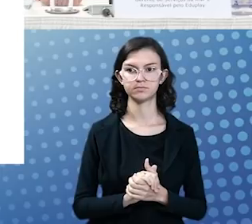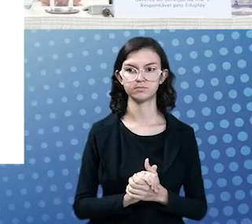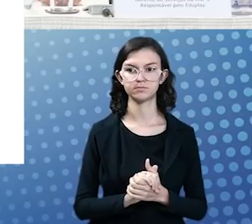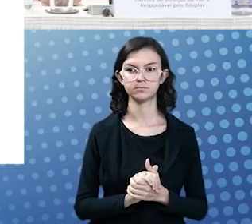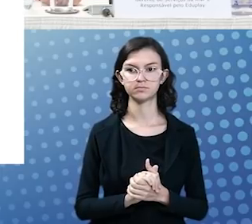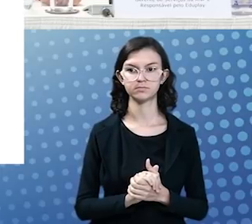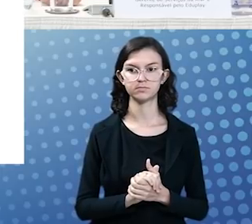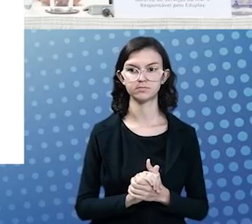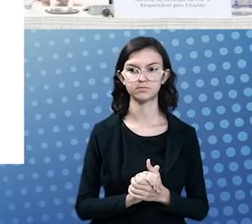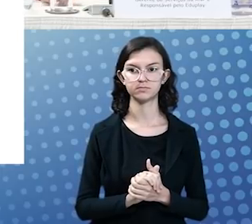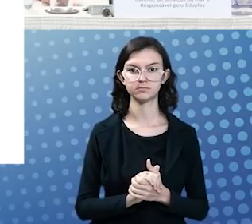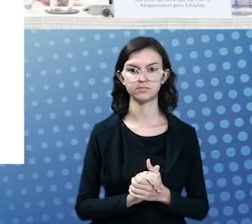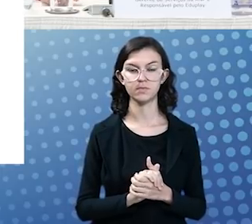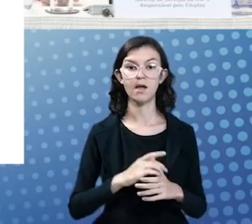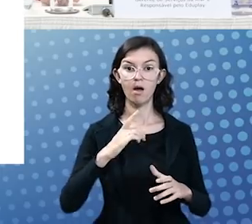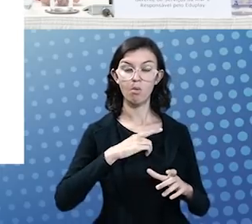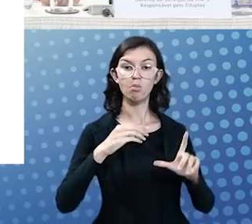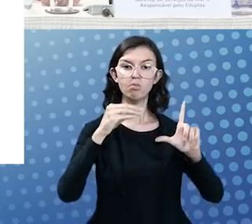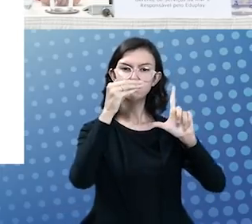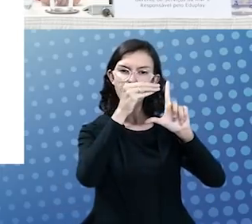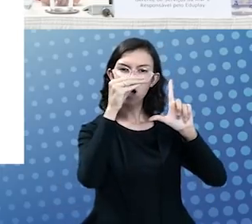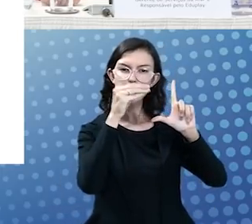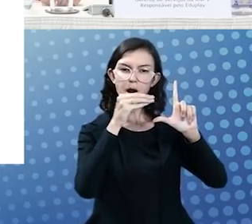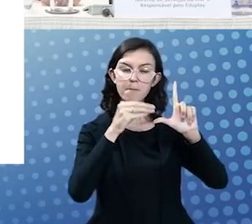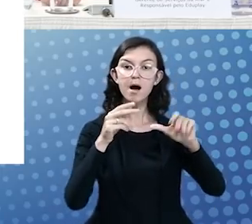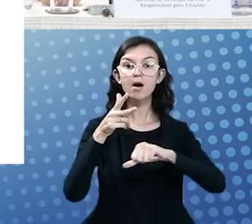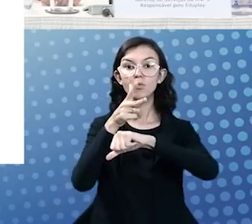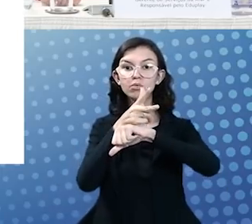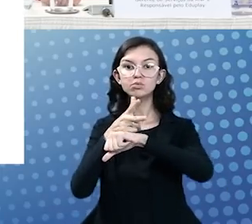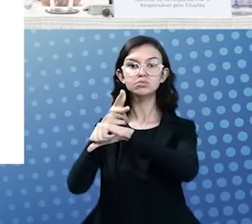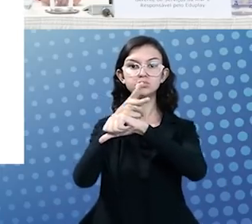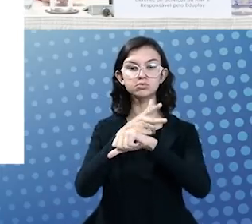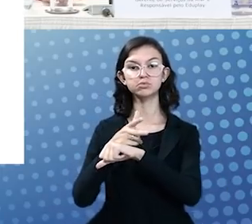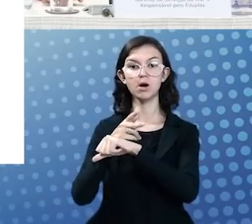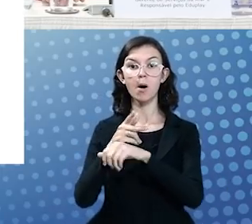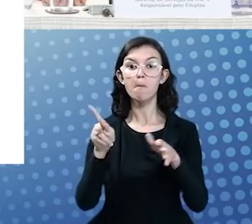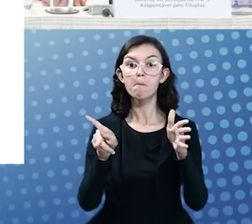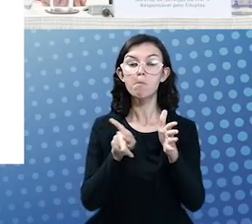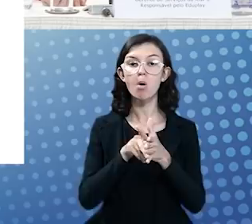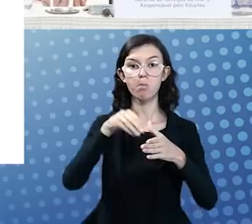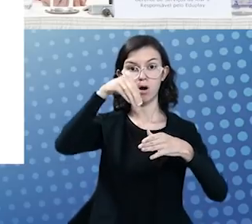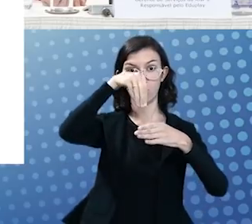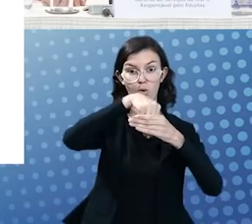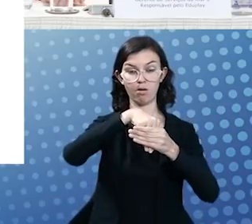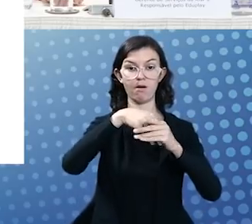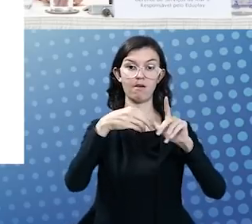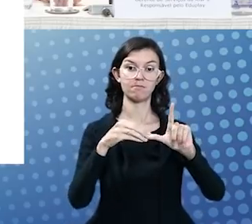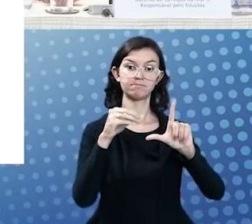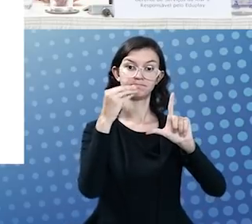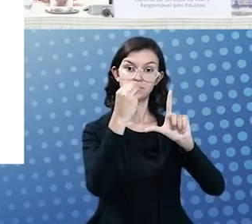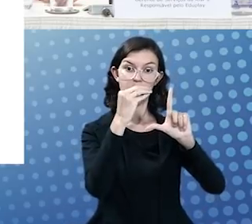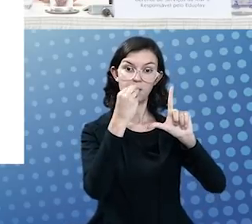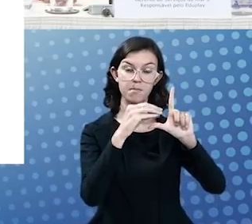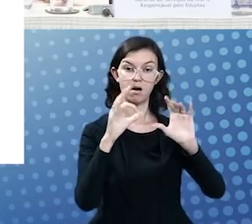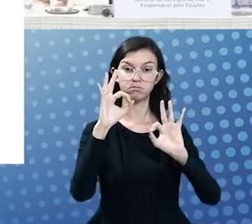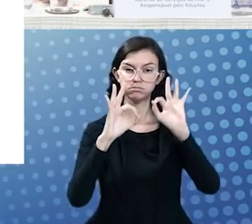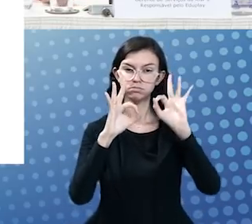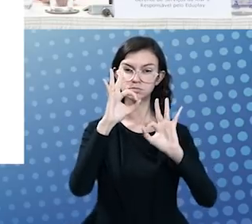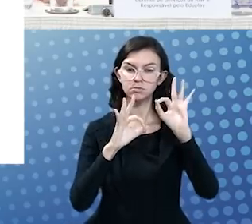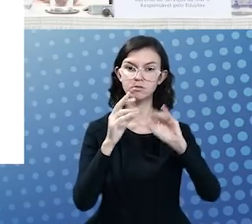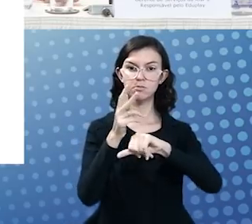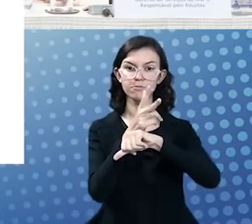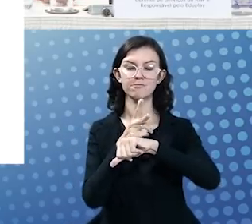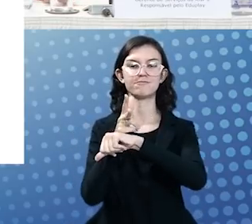Bom, ele é um repositório de vídeo, então, você passa a ter um local para você fazer uma